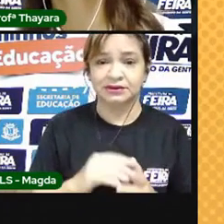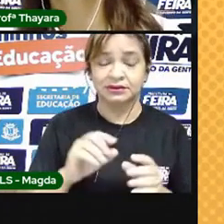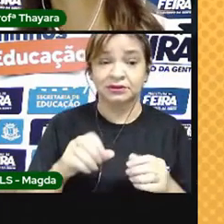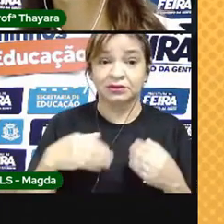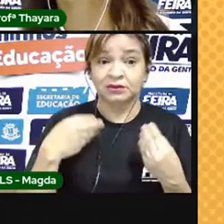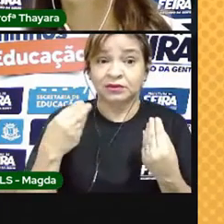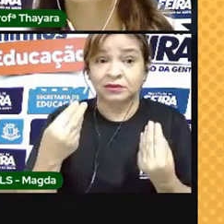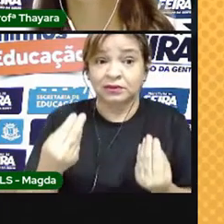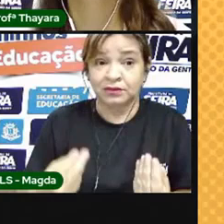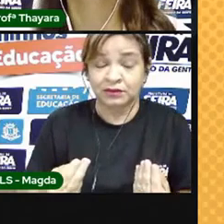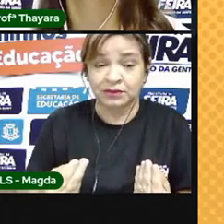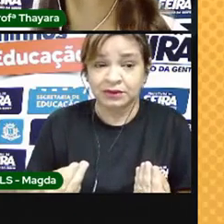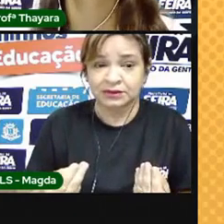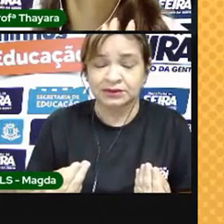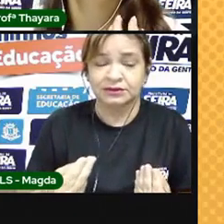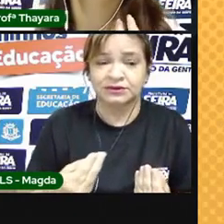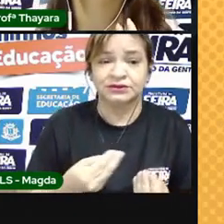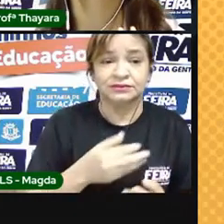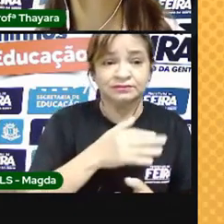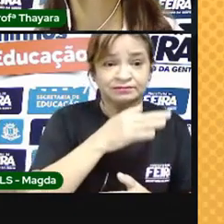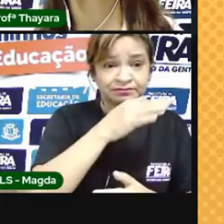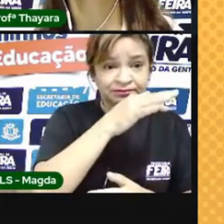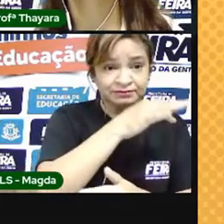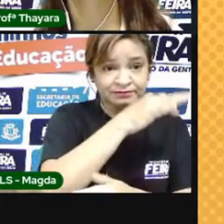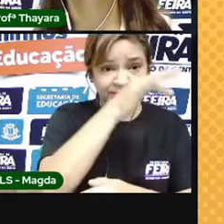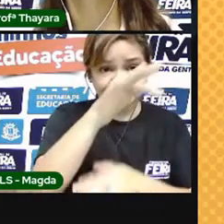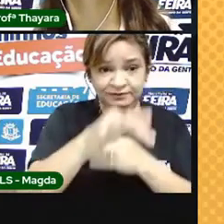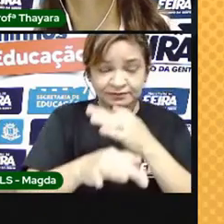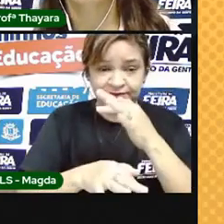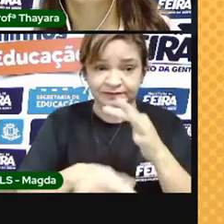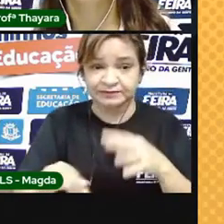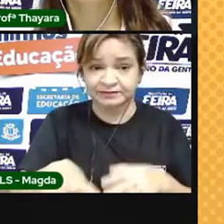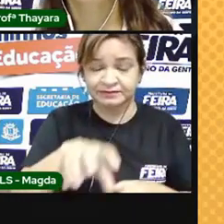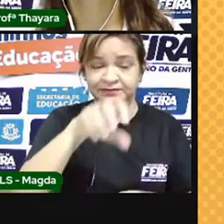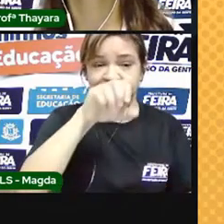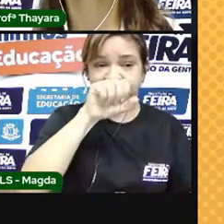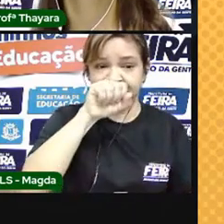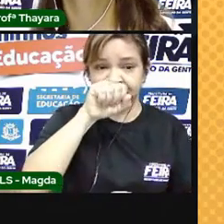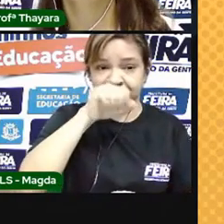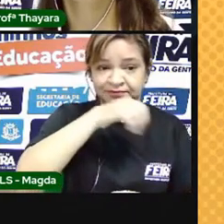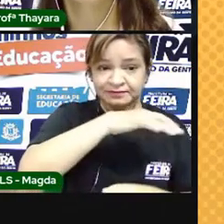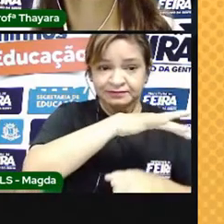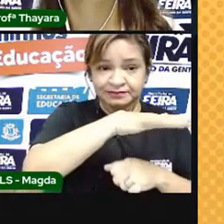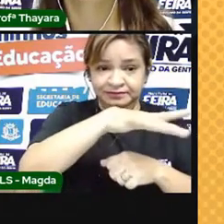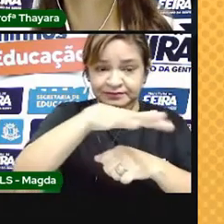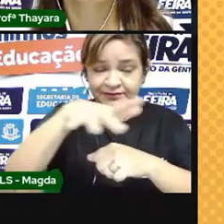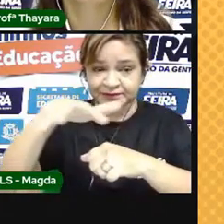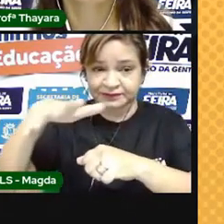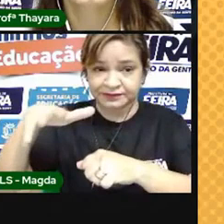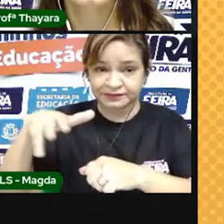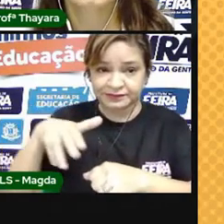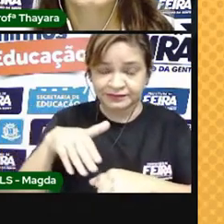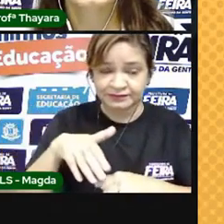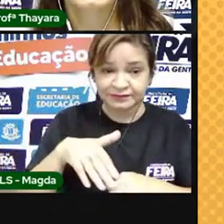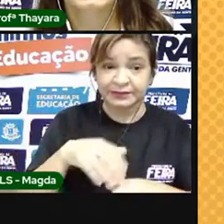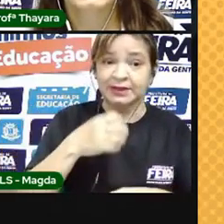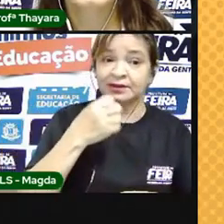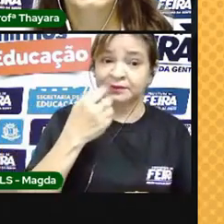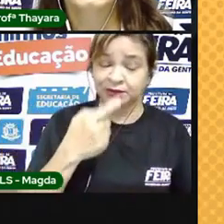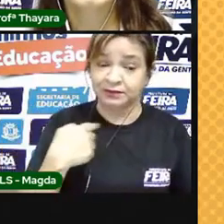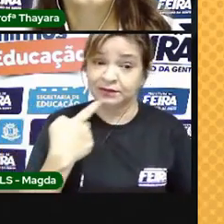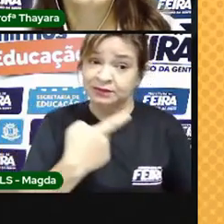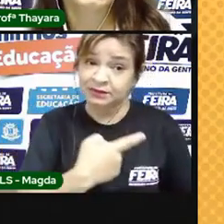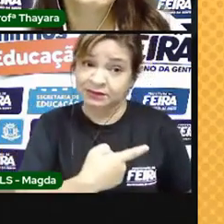consome essas plantas é que a gente acaba consumindo esse nitrogênio que estava no ar. Então, nitrogênio é bom tanto para nós,